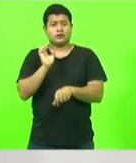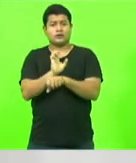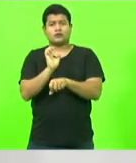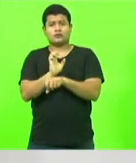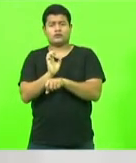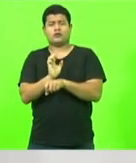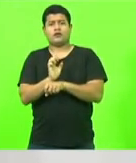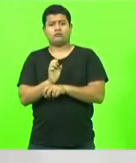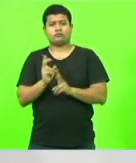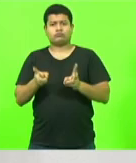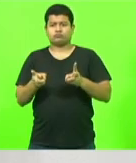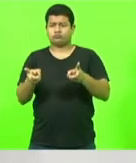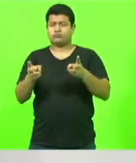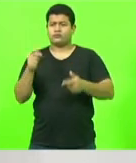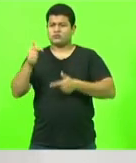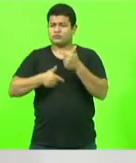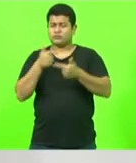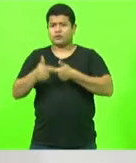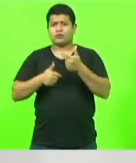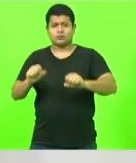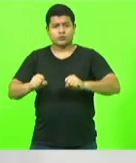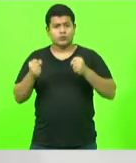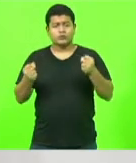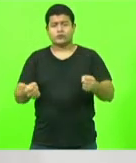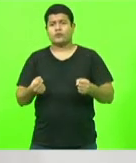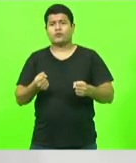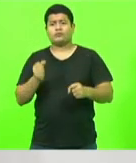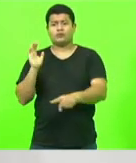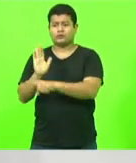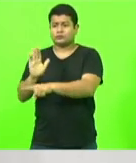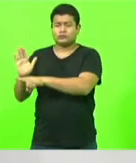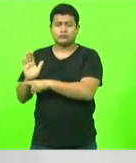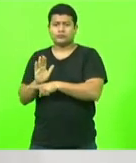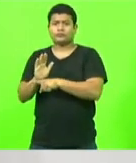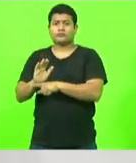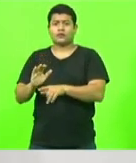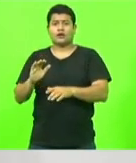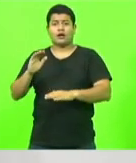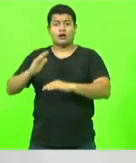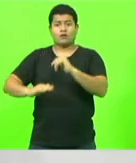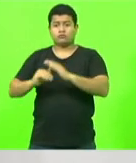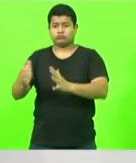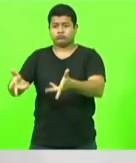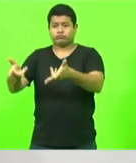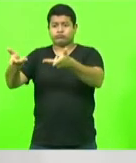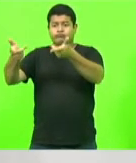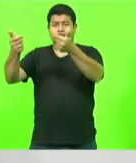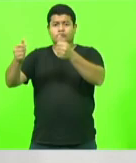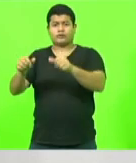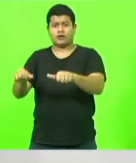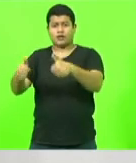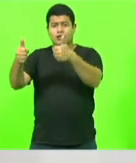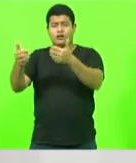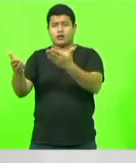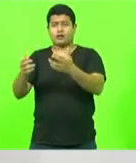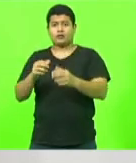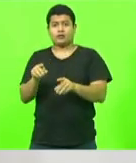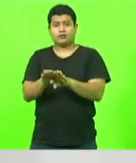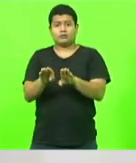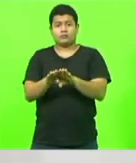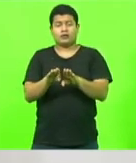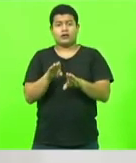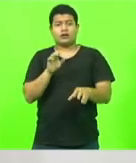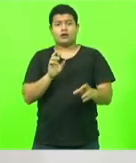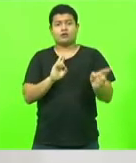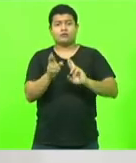presidente, para buscar a melhoria dessas condições das rodovias federais e também das SCs. SCs, que também eu